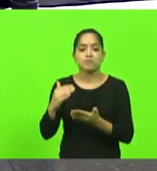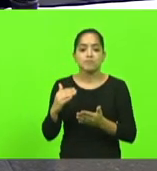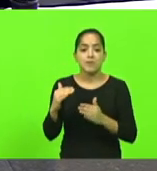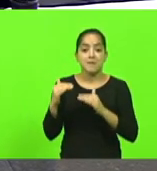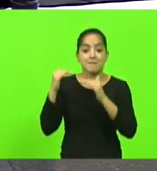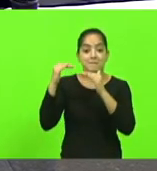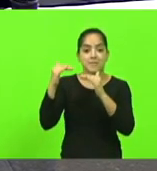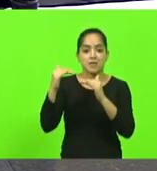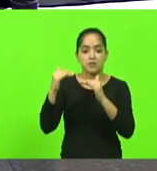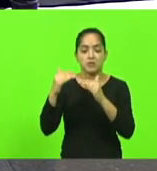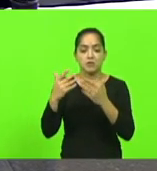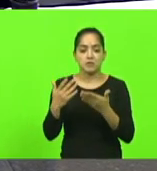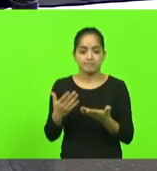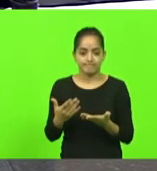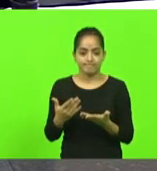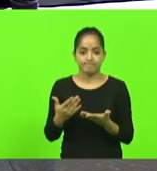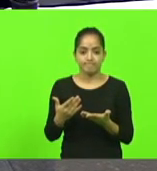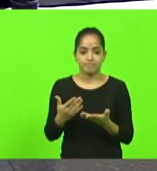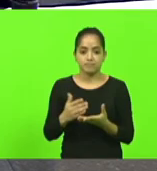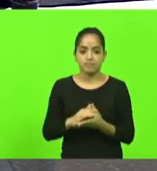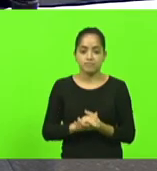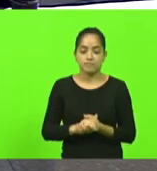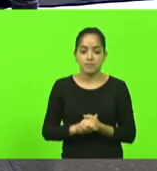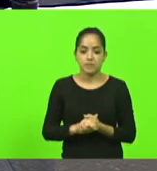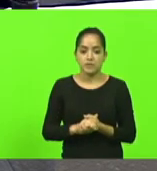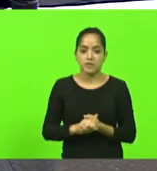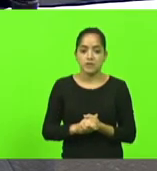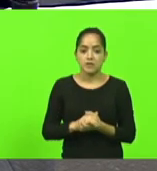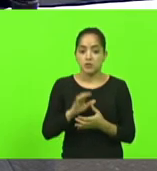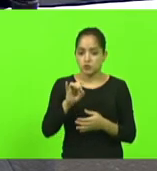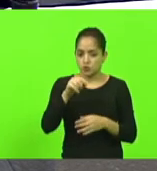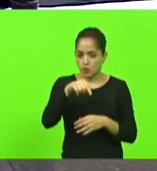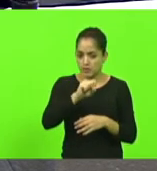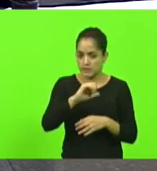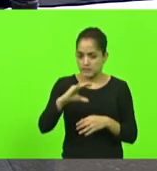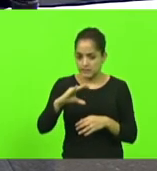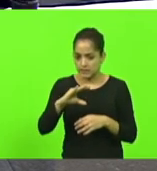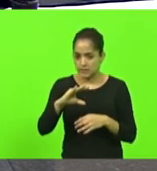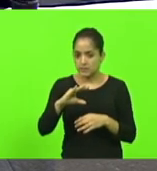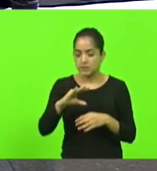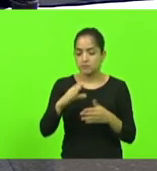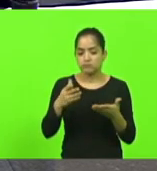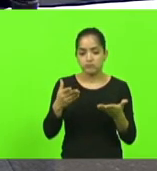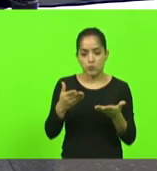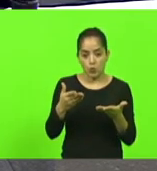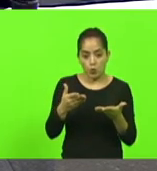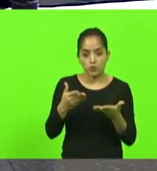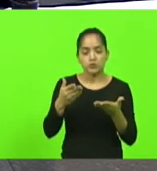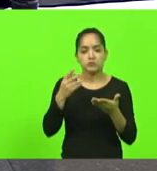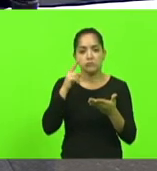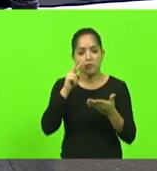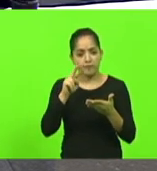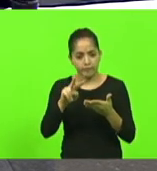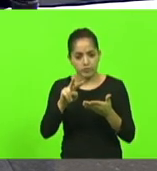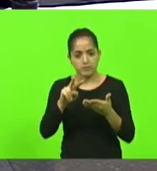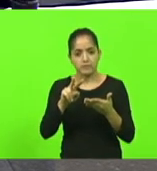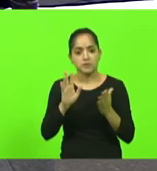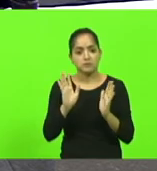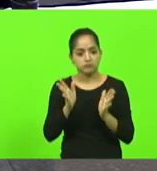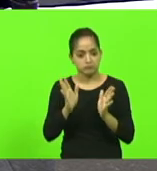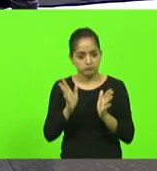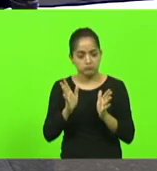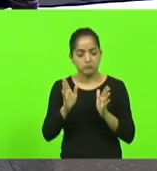praga não está atingindo só Santa Catarina hoje vejo notícias também no